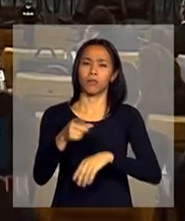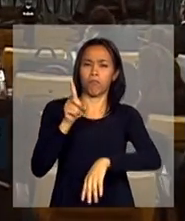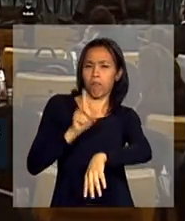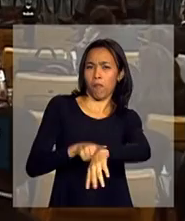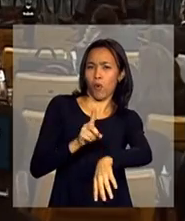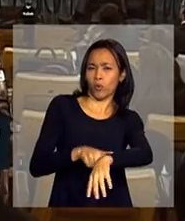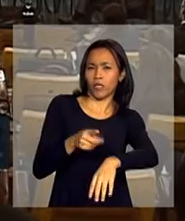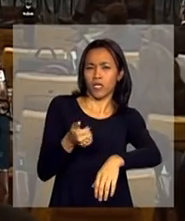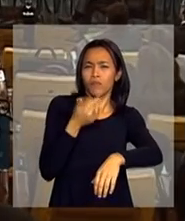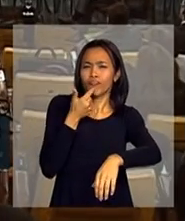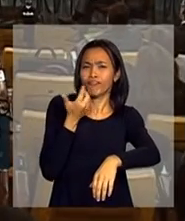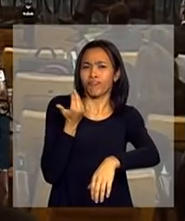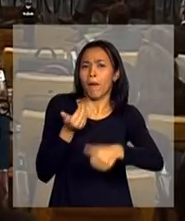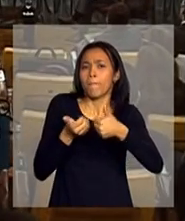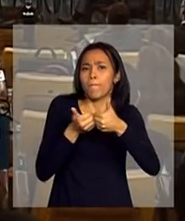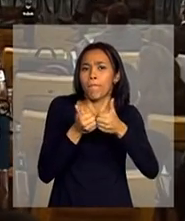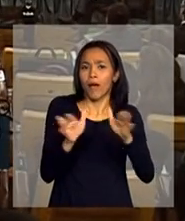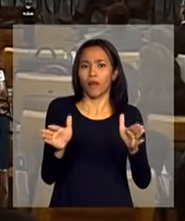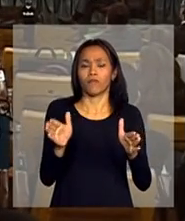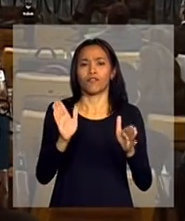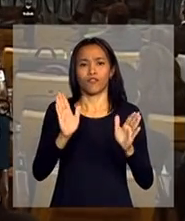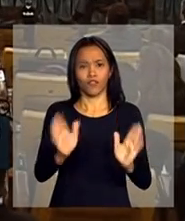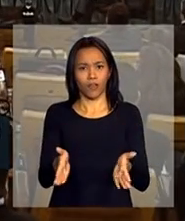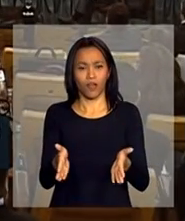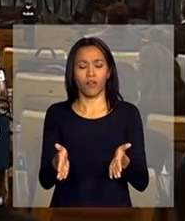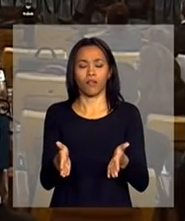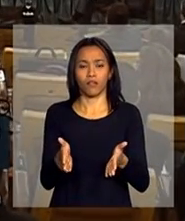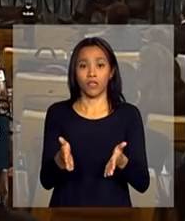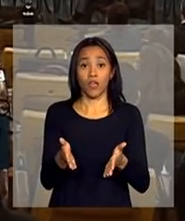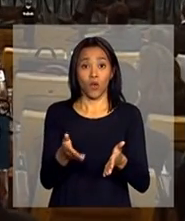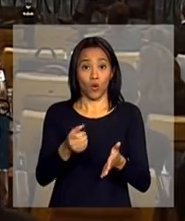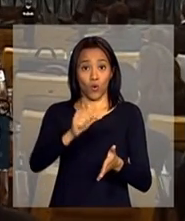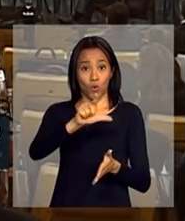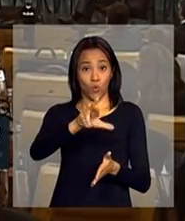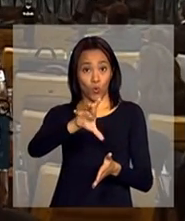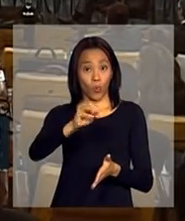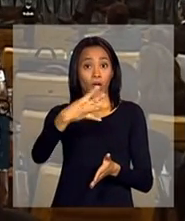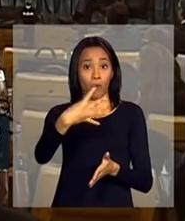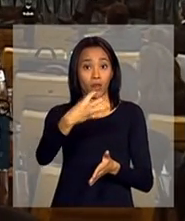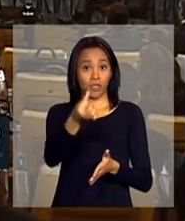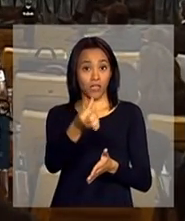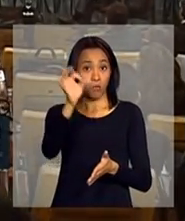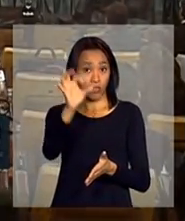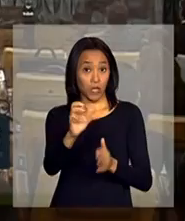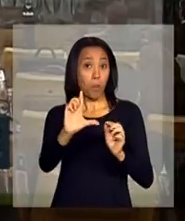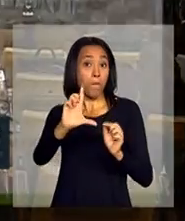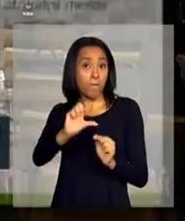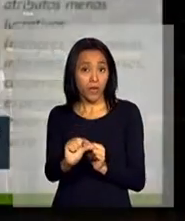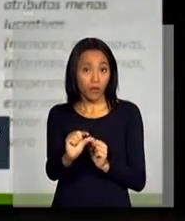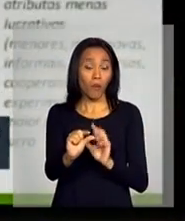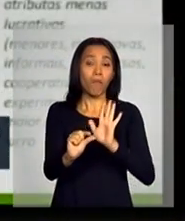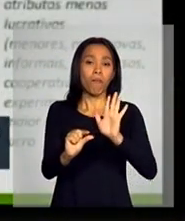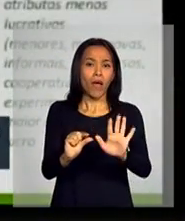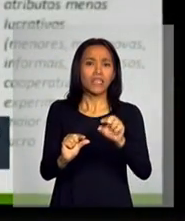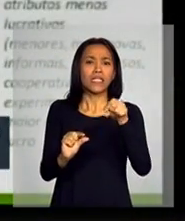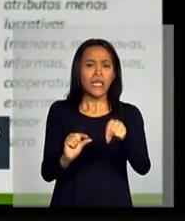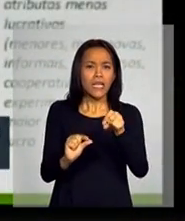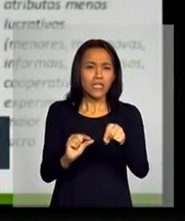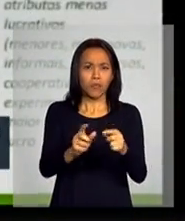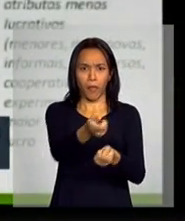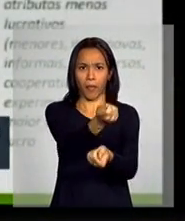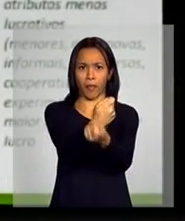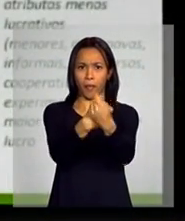acabaram de ser abertos, sei lá, os startups, o lucro é 46% menor, mas o lucro desses negócios